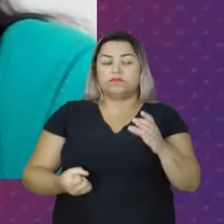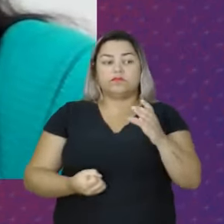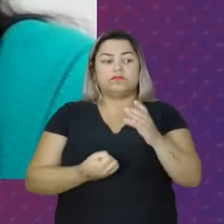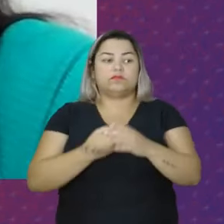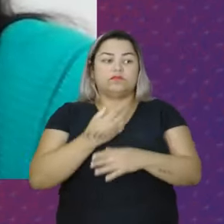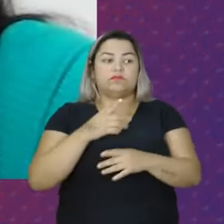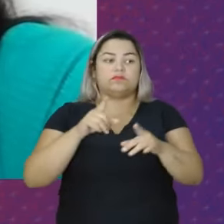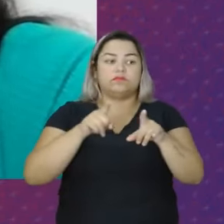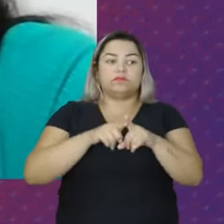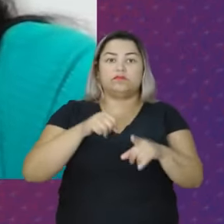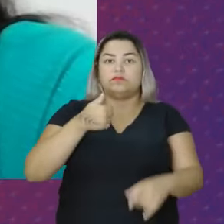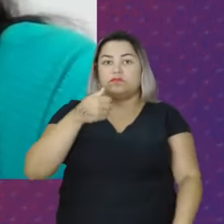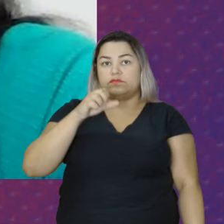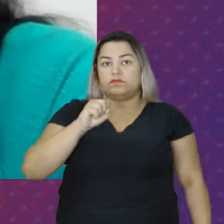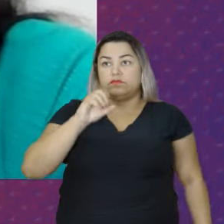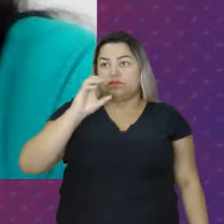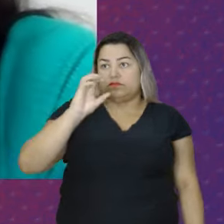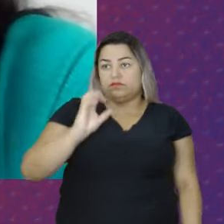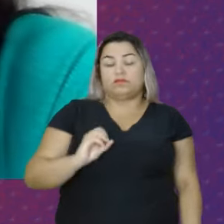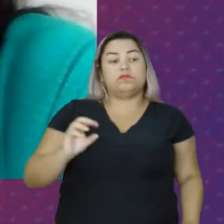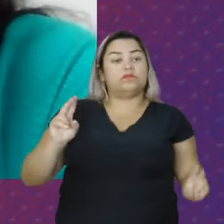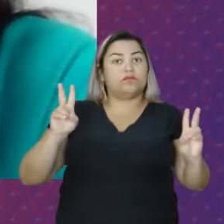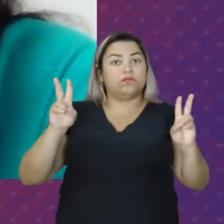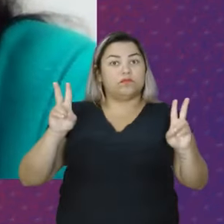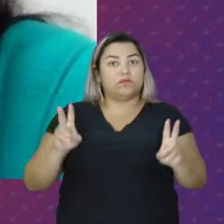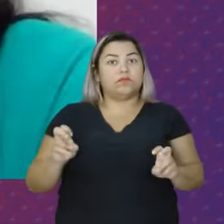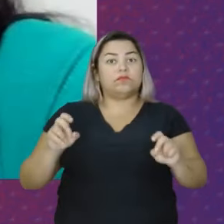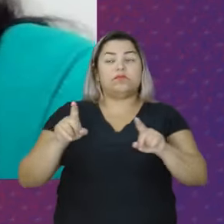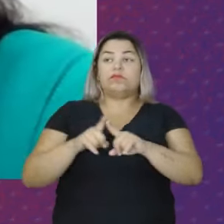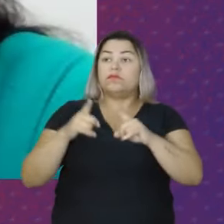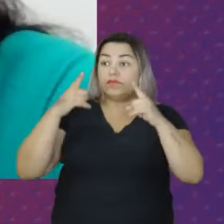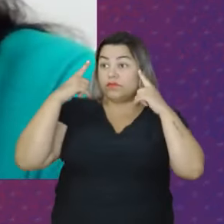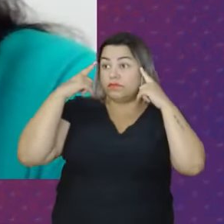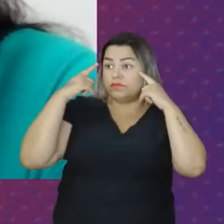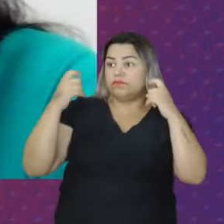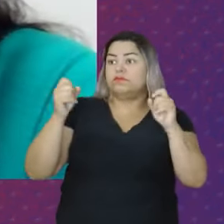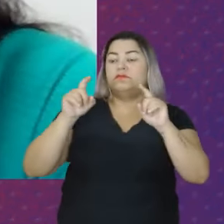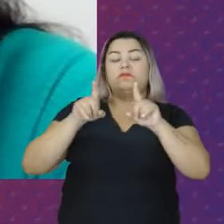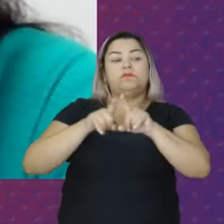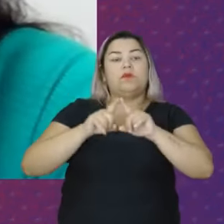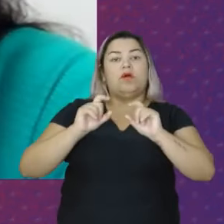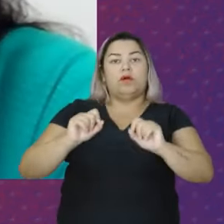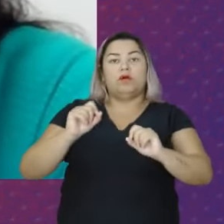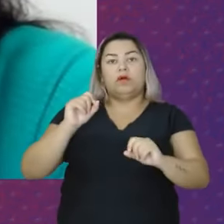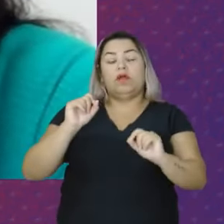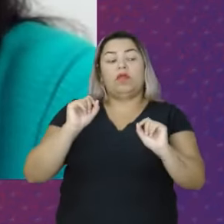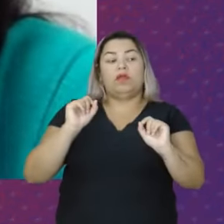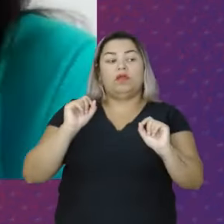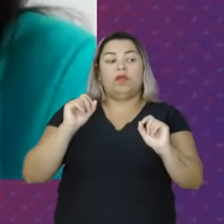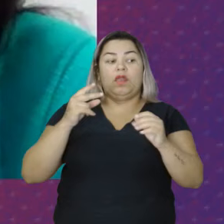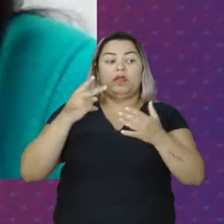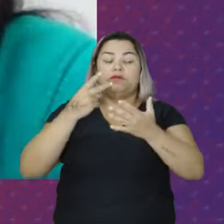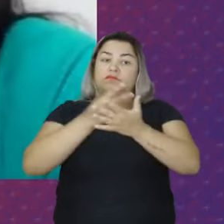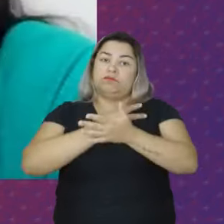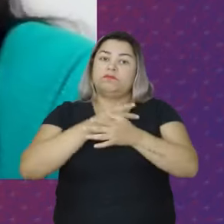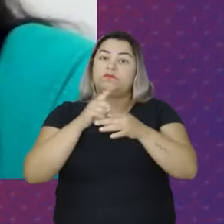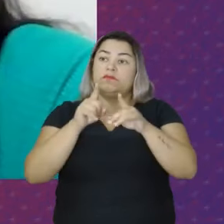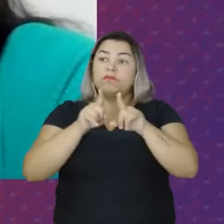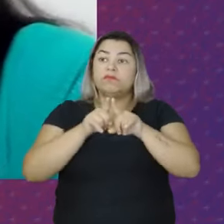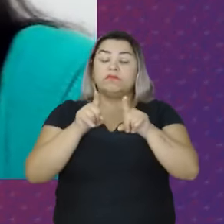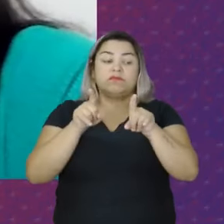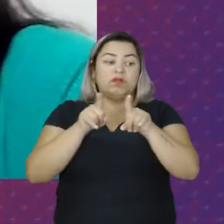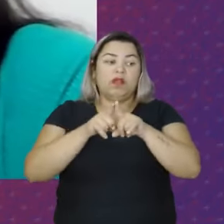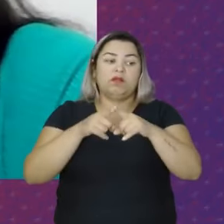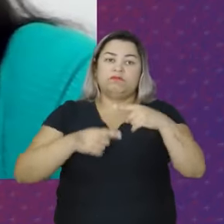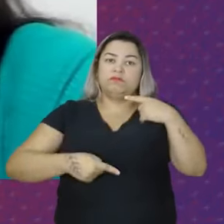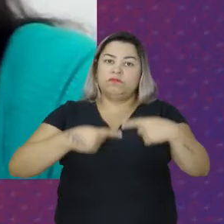Do Ligue 180 Essa temática De violência De gênero Passa para Um caráter Mais executivo Da